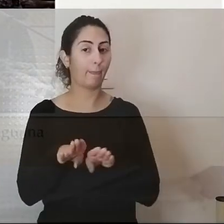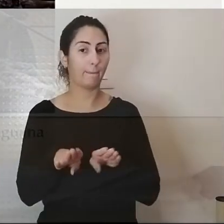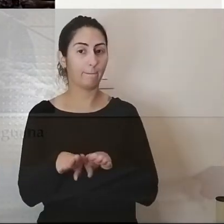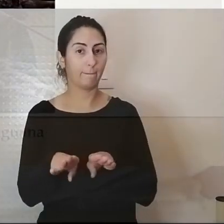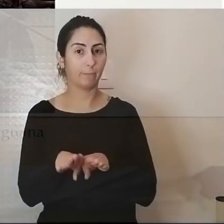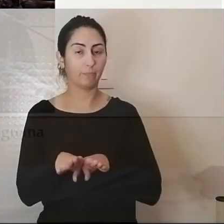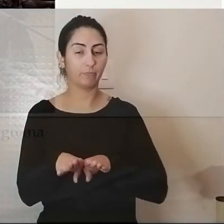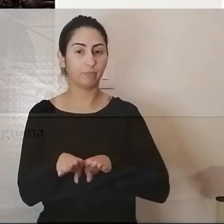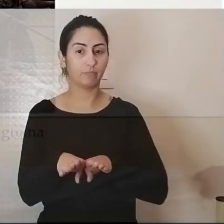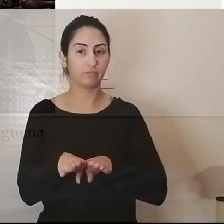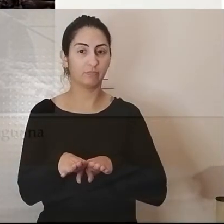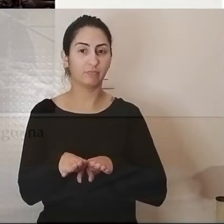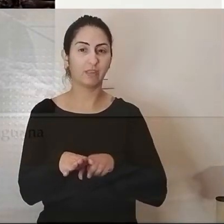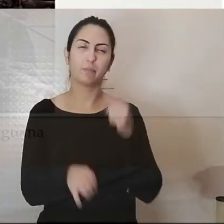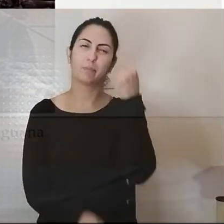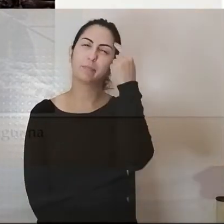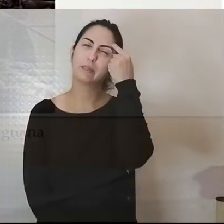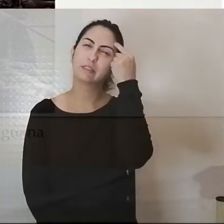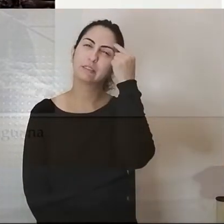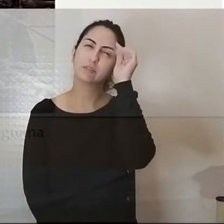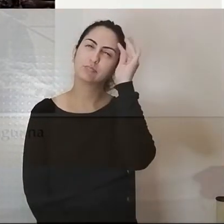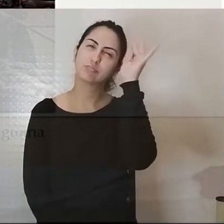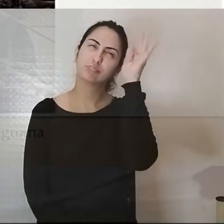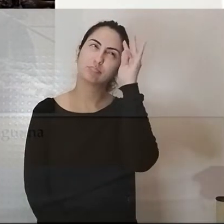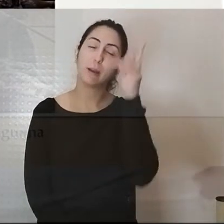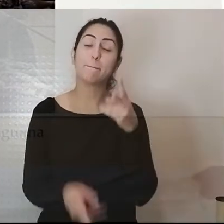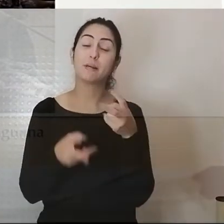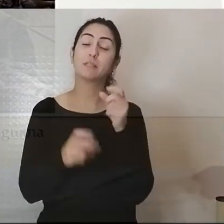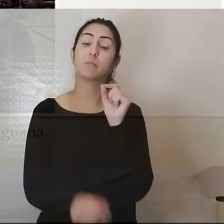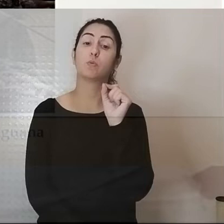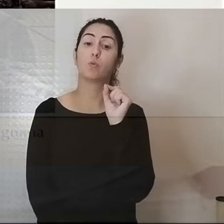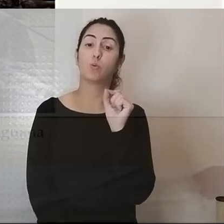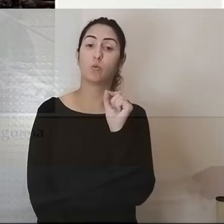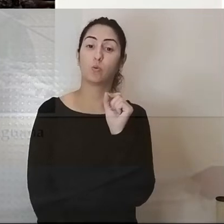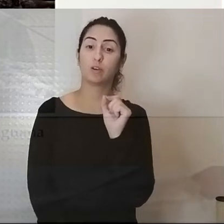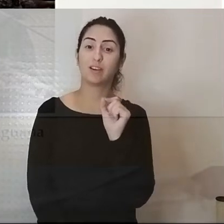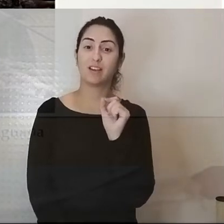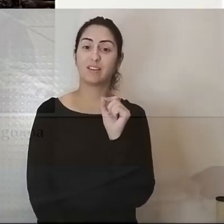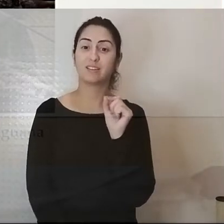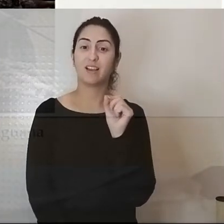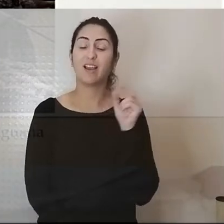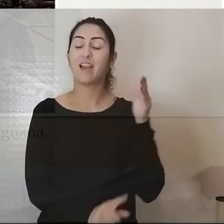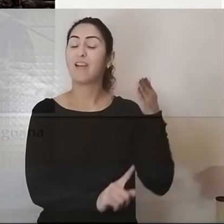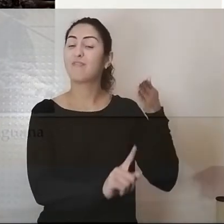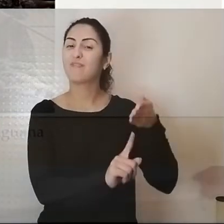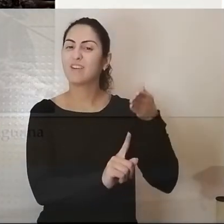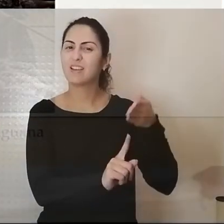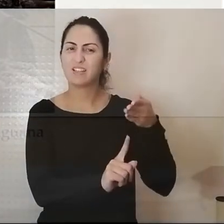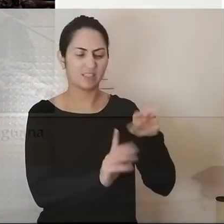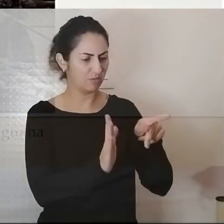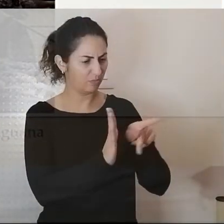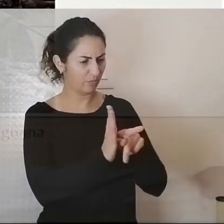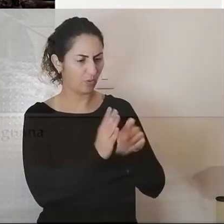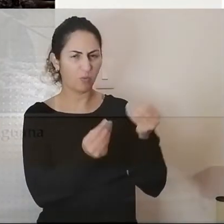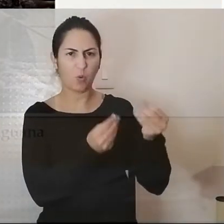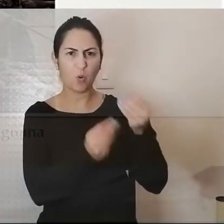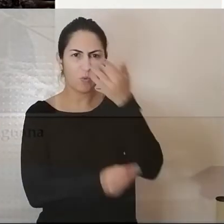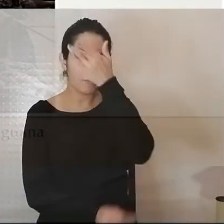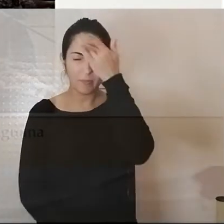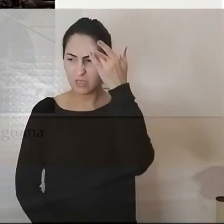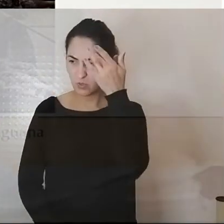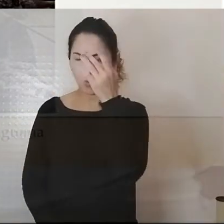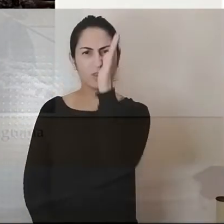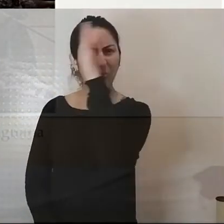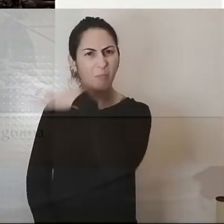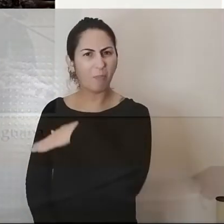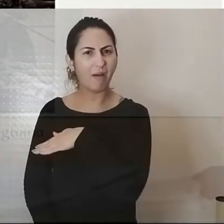nesta reflexão percebemos que poucas referências dão voz aos próprios terroristas que